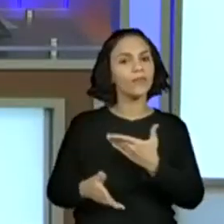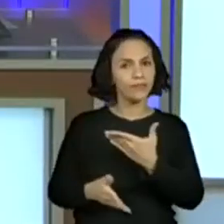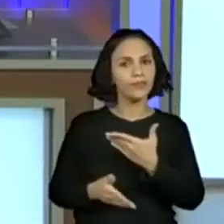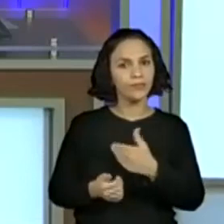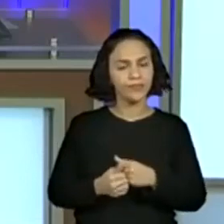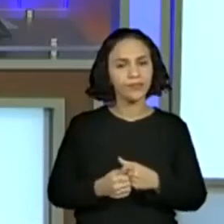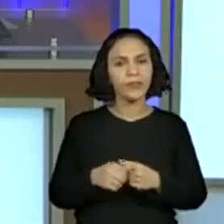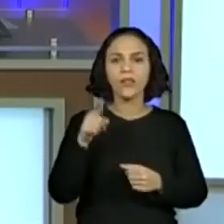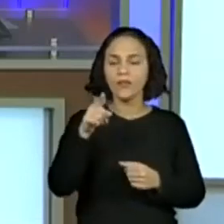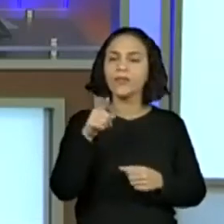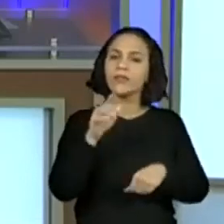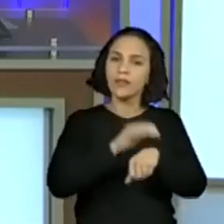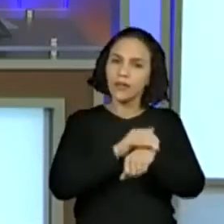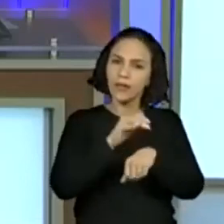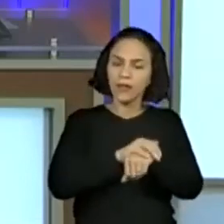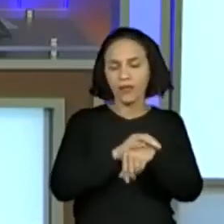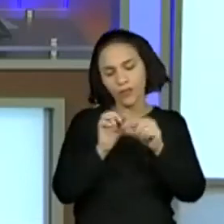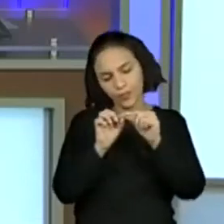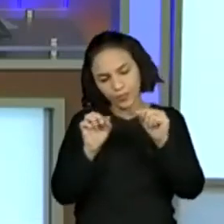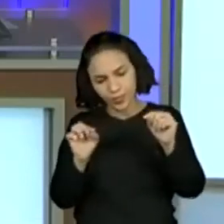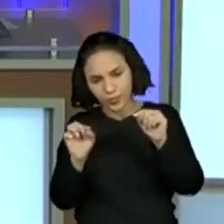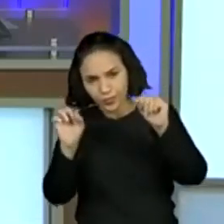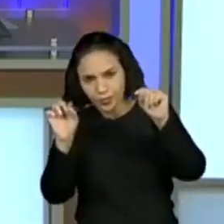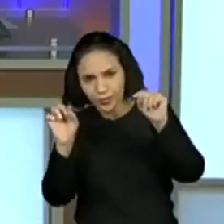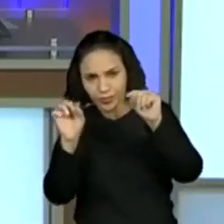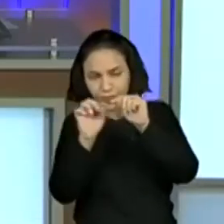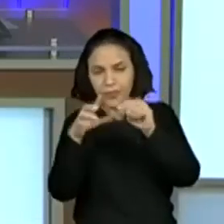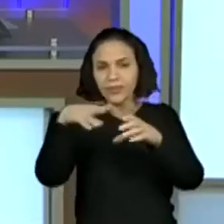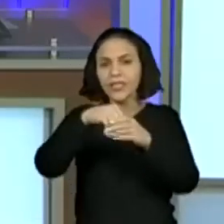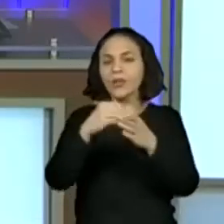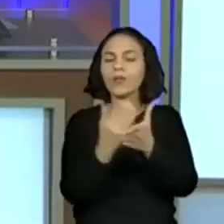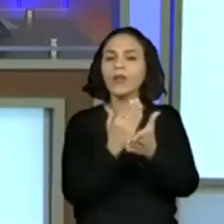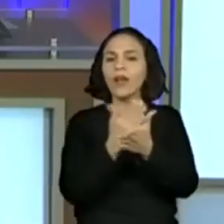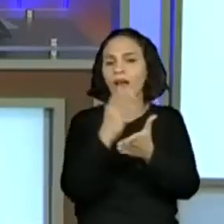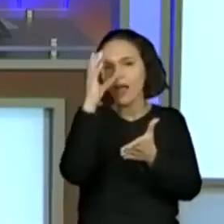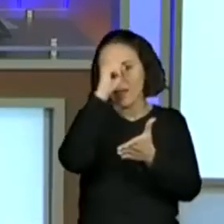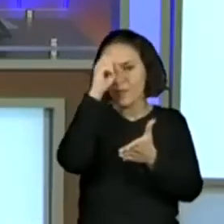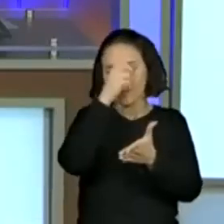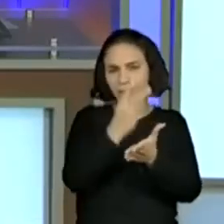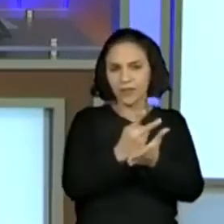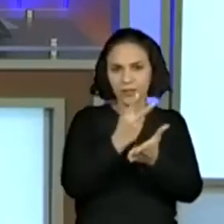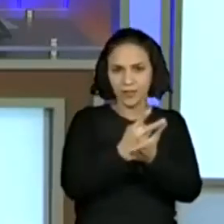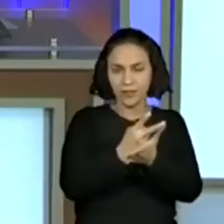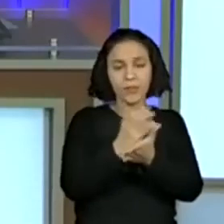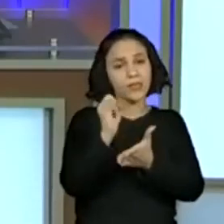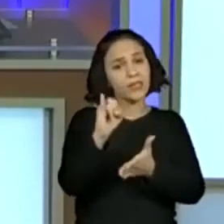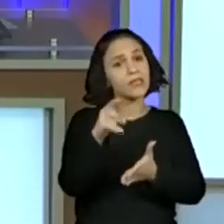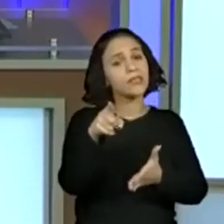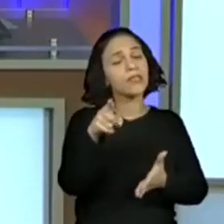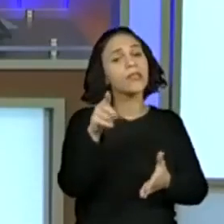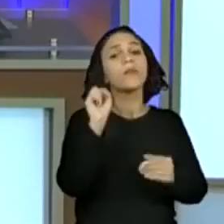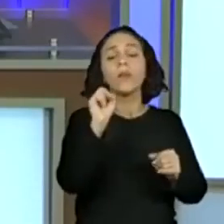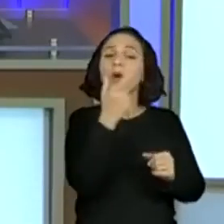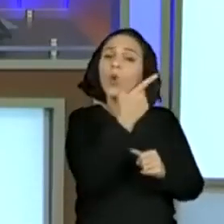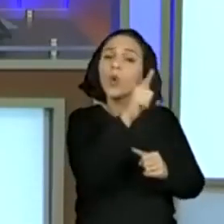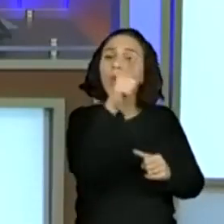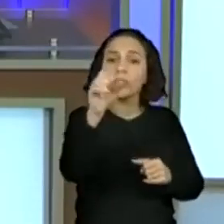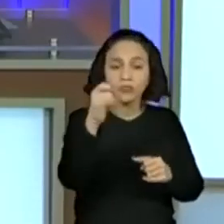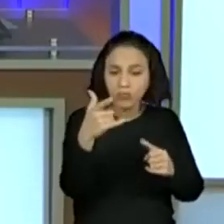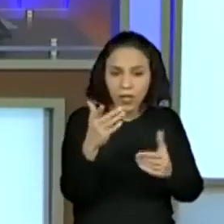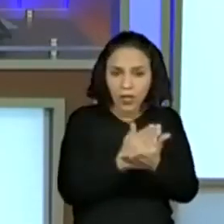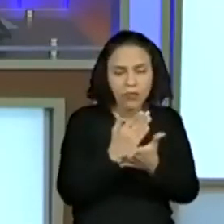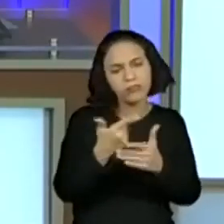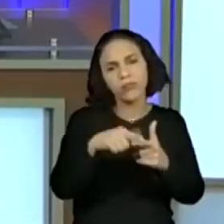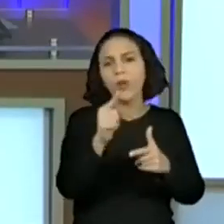vão medir essa figura lá no Aprender Sempre. Quem não tem, não tem problema. A gente fez aqui, pode fazer com outros objetos, certo?